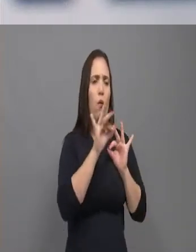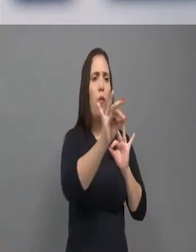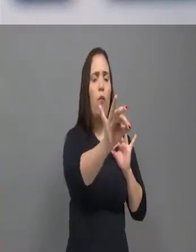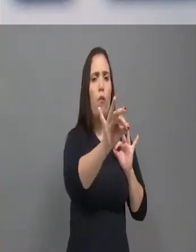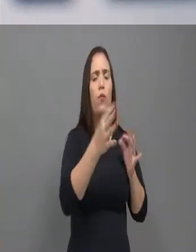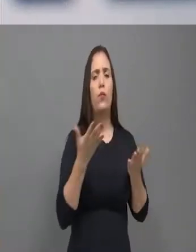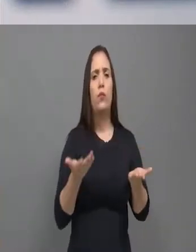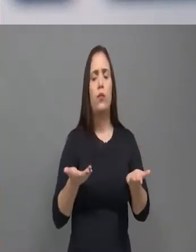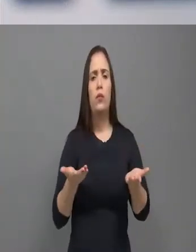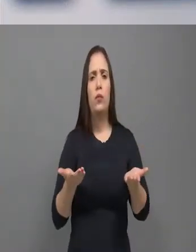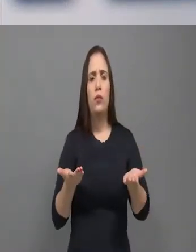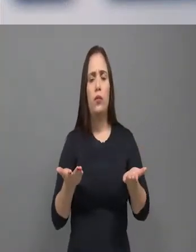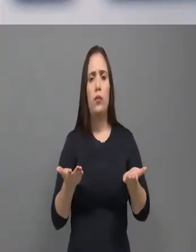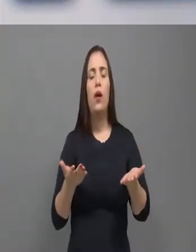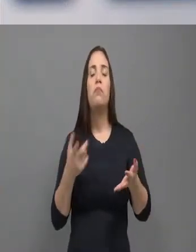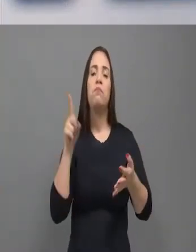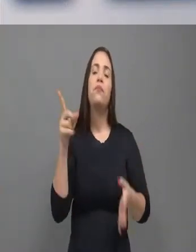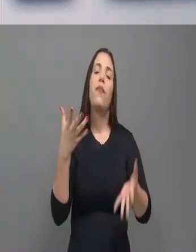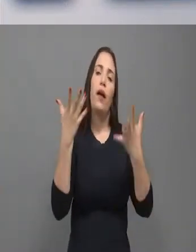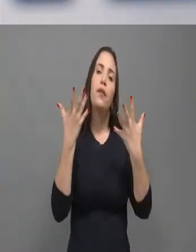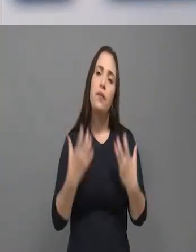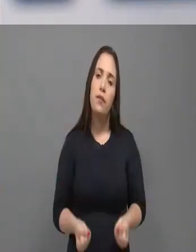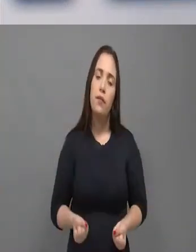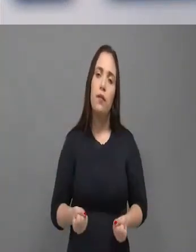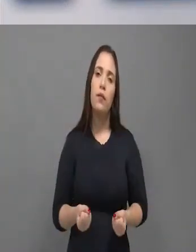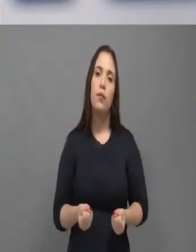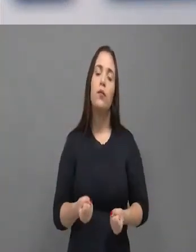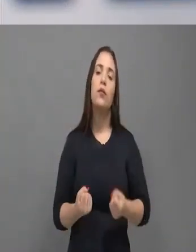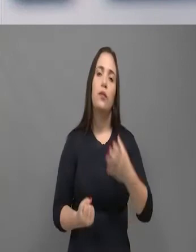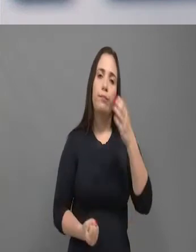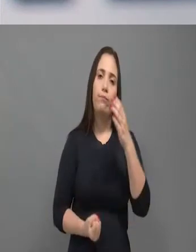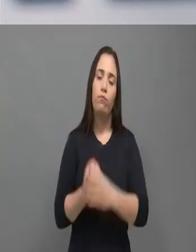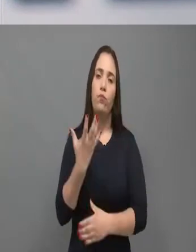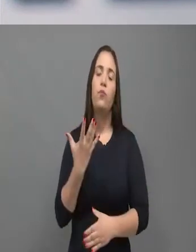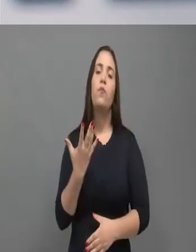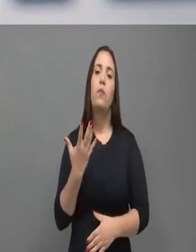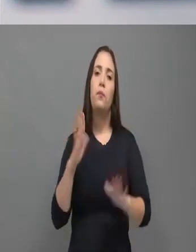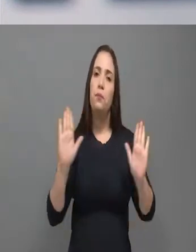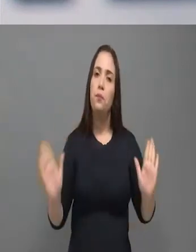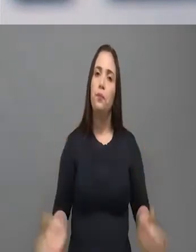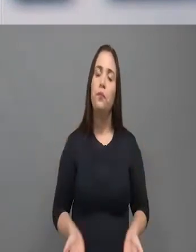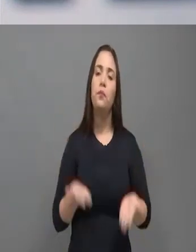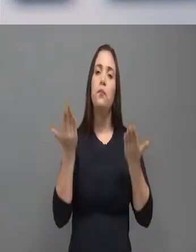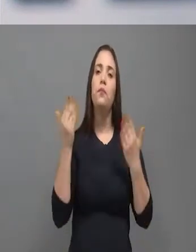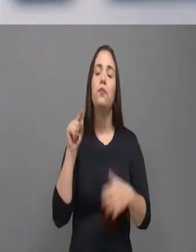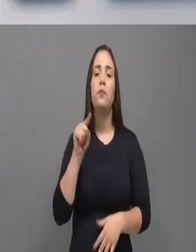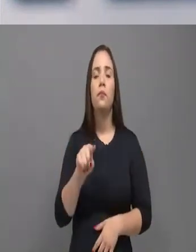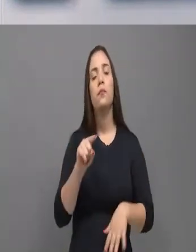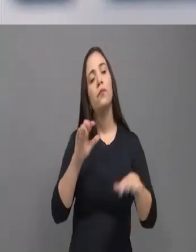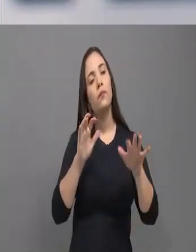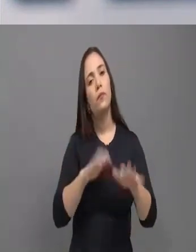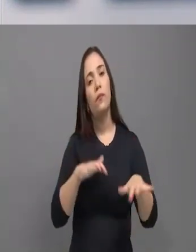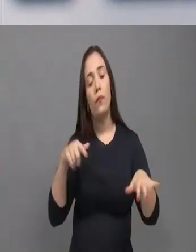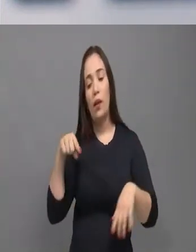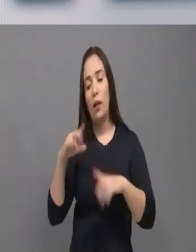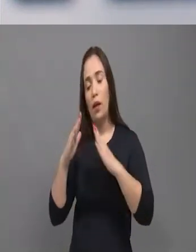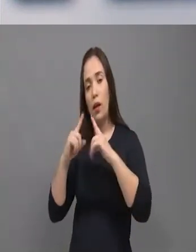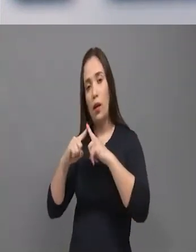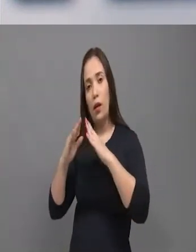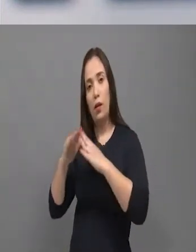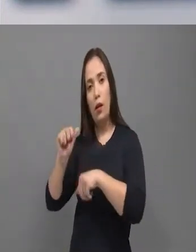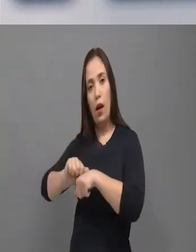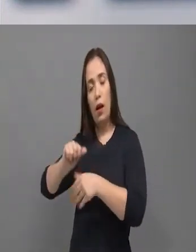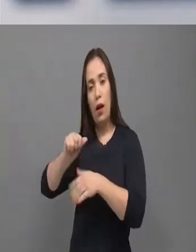caminhada passou no primeiro ano, tinha uma expectativa de 20 mil pessoas, já foi com mais de 150 mil pessoas.